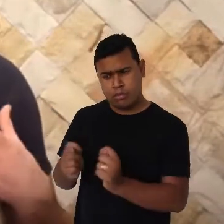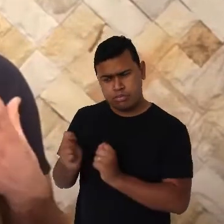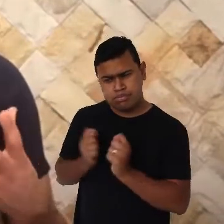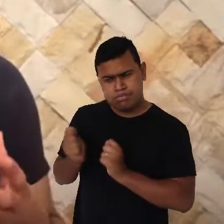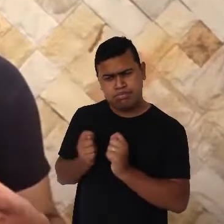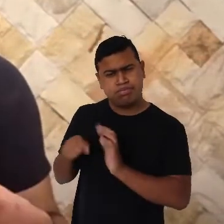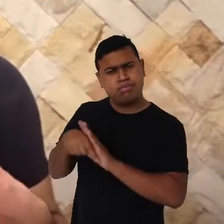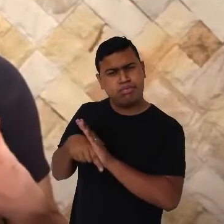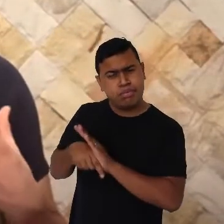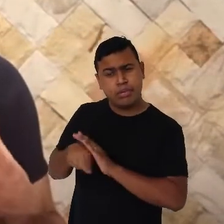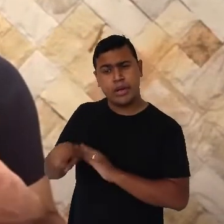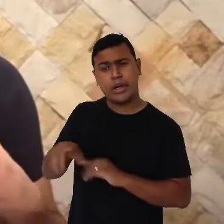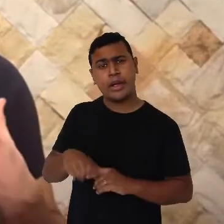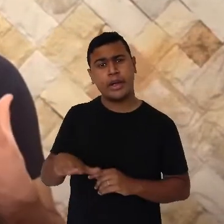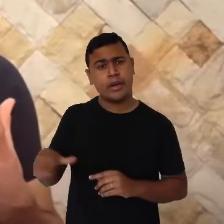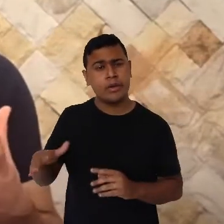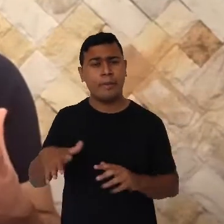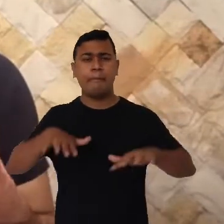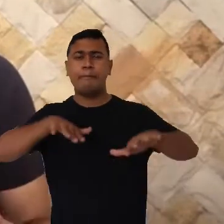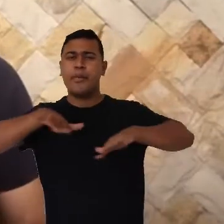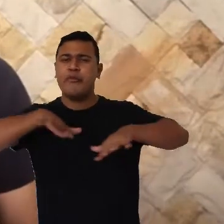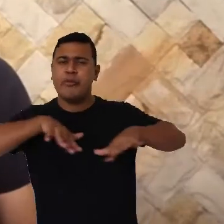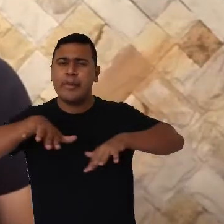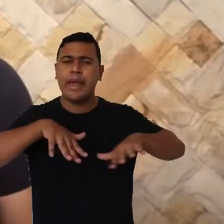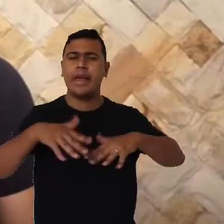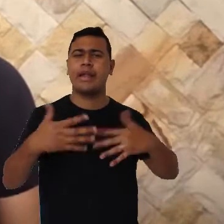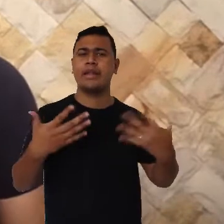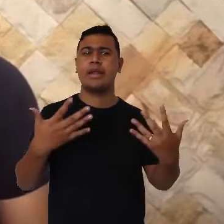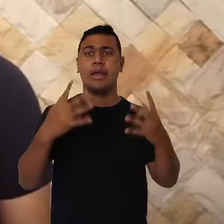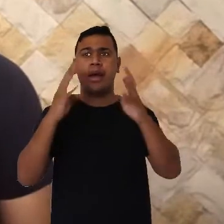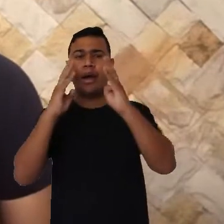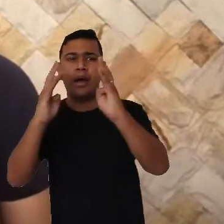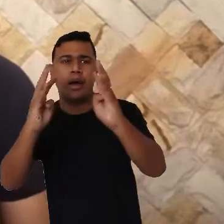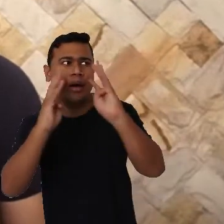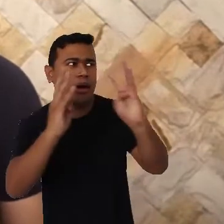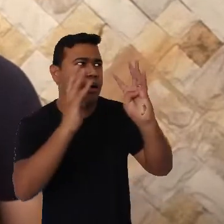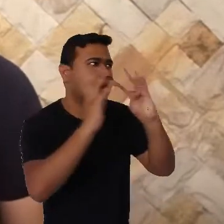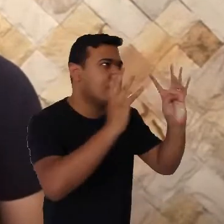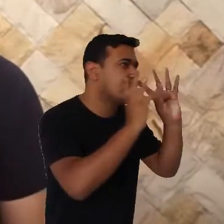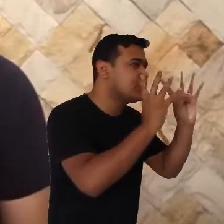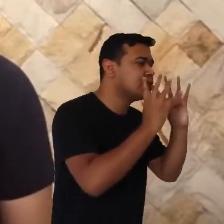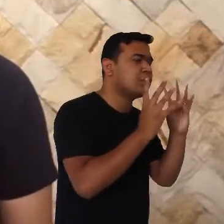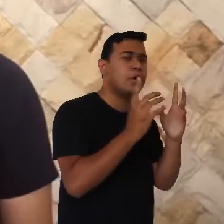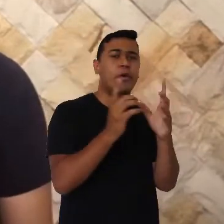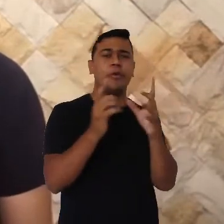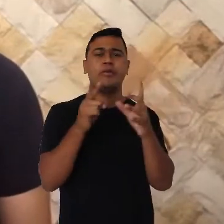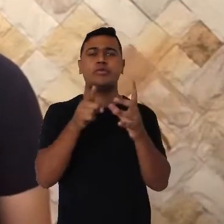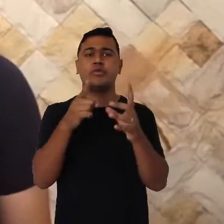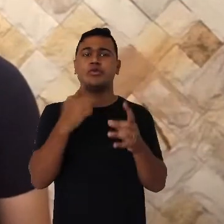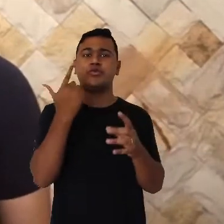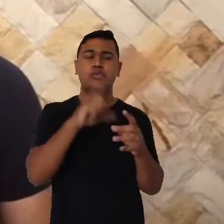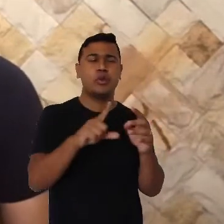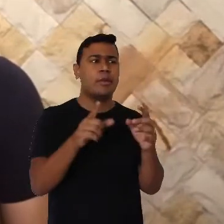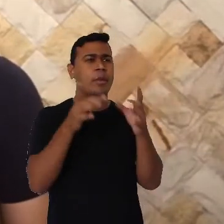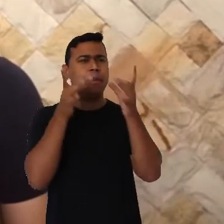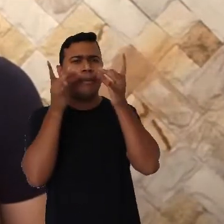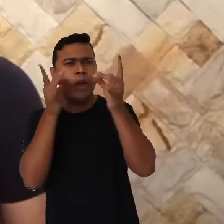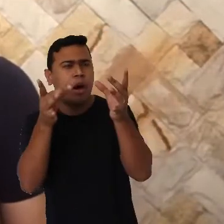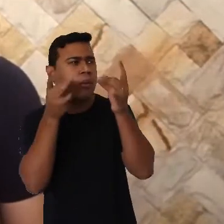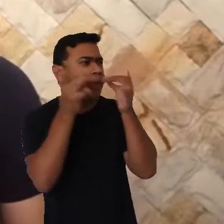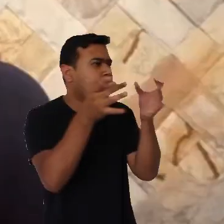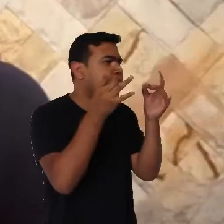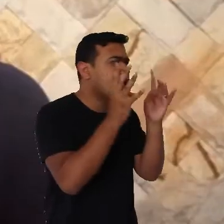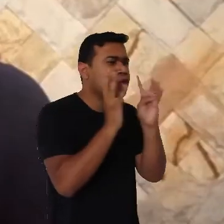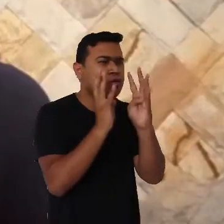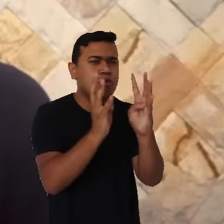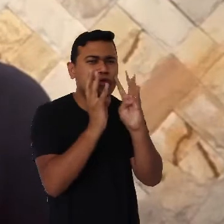enquanto as crianças se movimentam e usam sua atenção para acompanhar as coisas que acontecem à sua